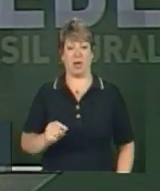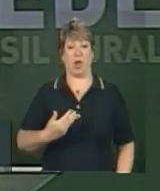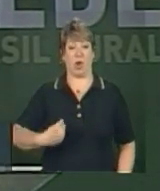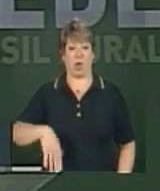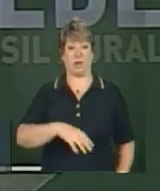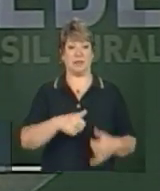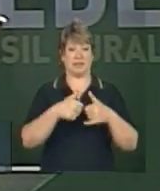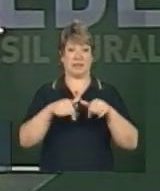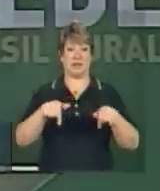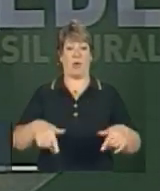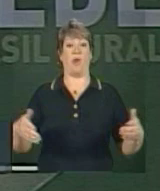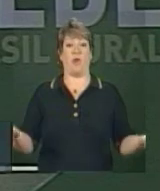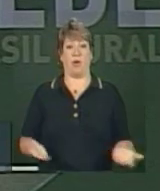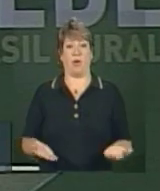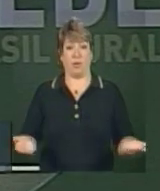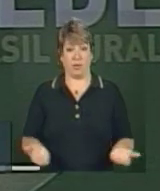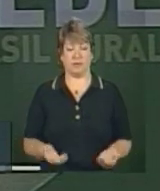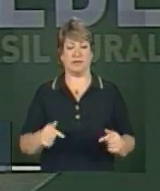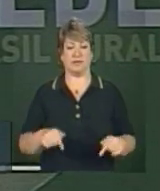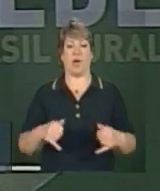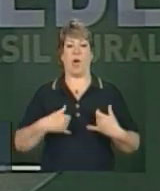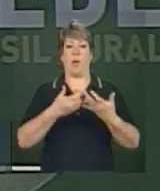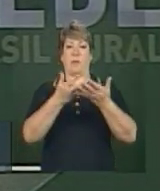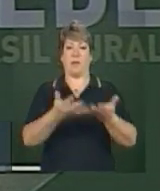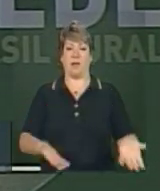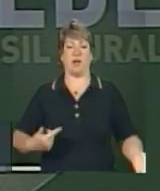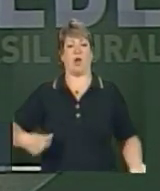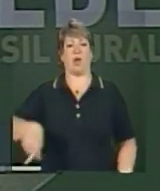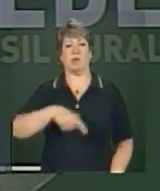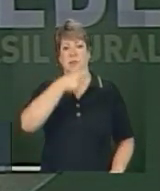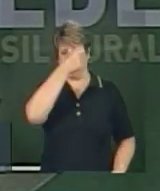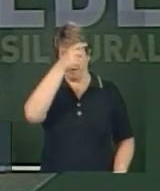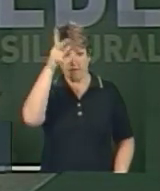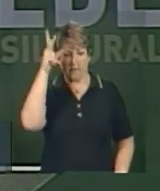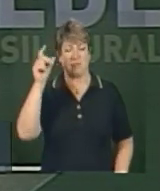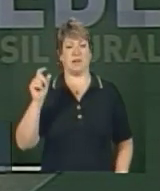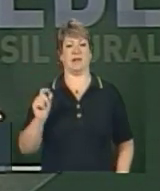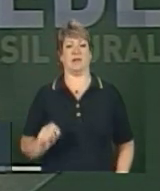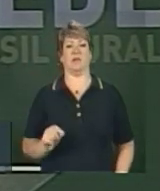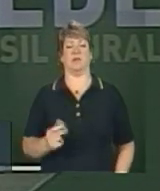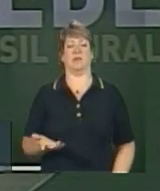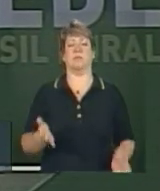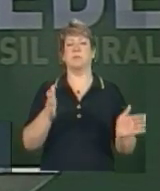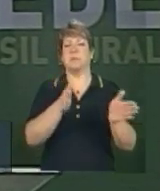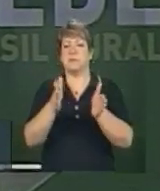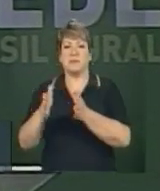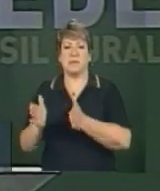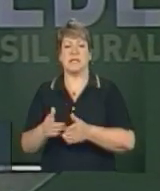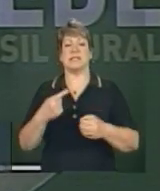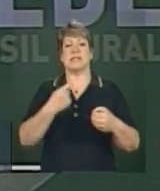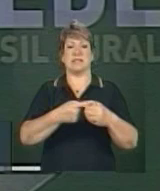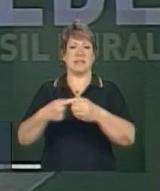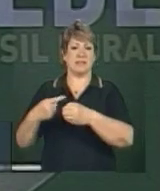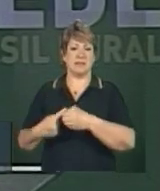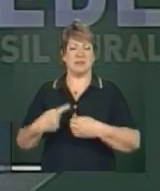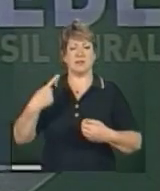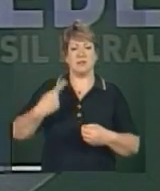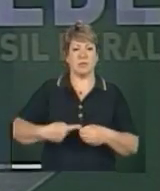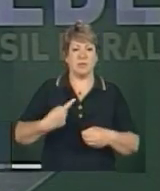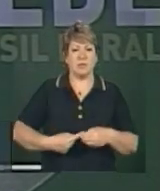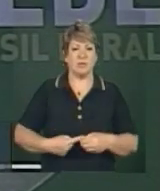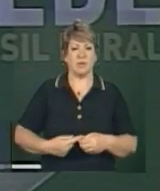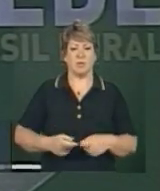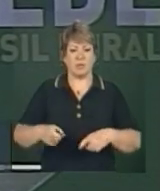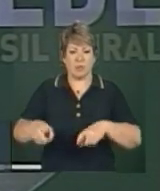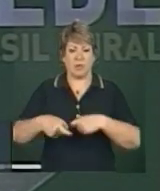hoje aqui para homenagear todos os nossos prefeitos, pequenas cidades do interior, cujas atividades são